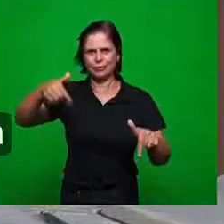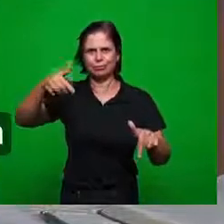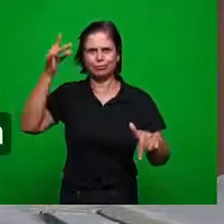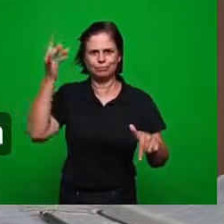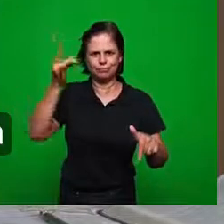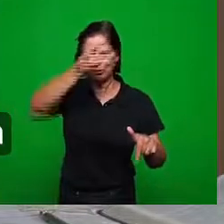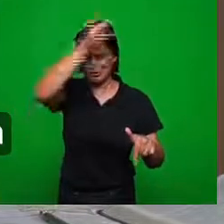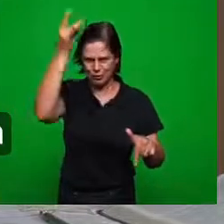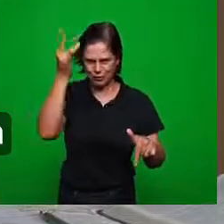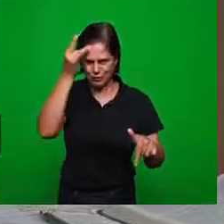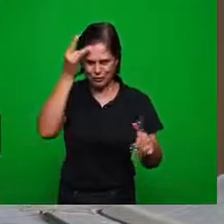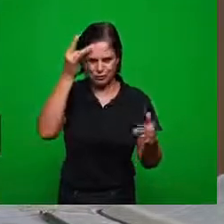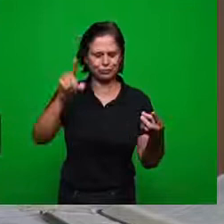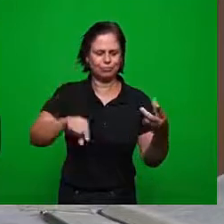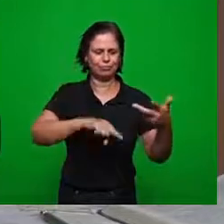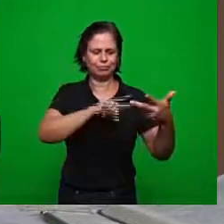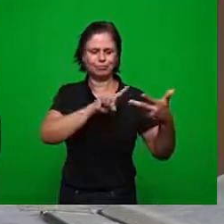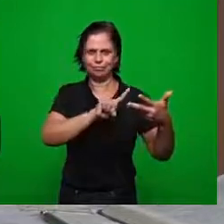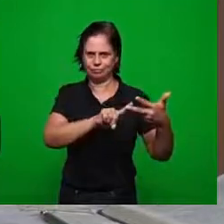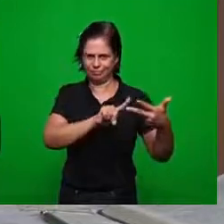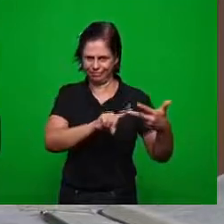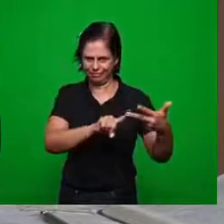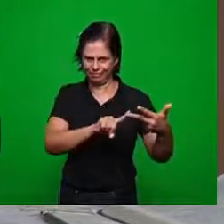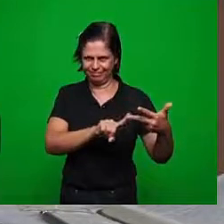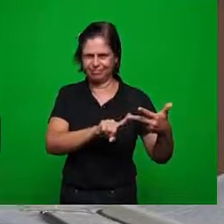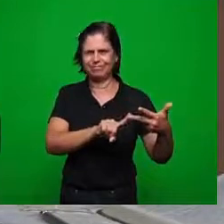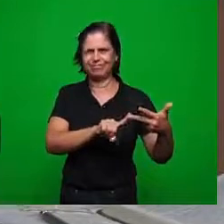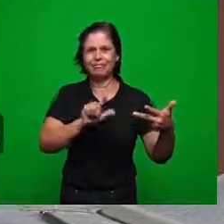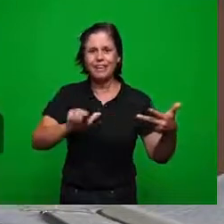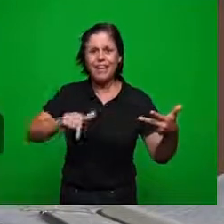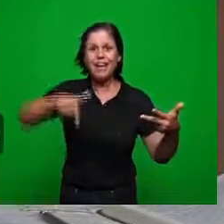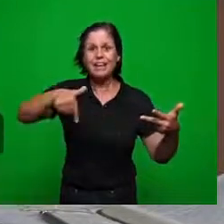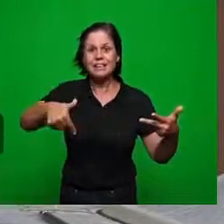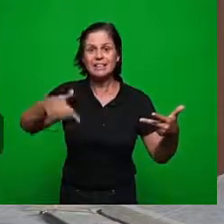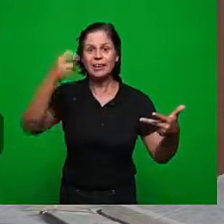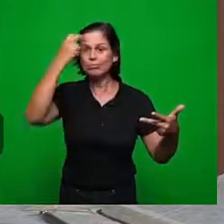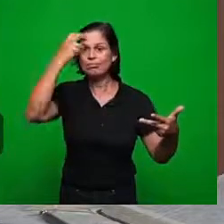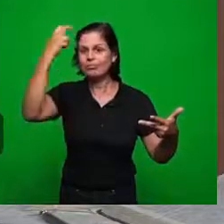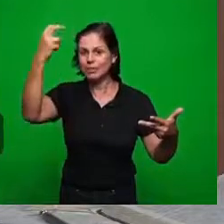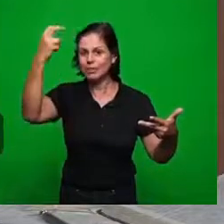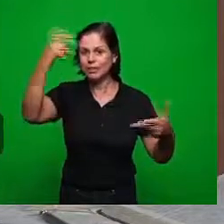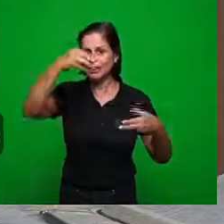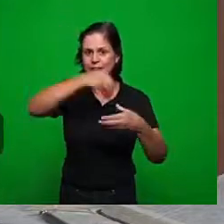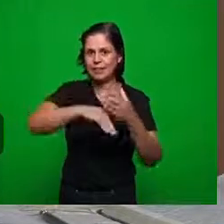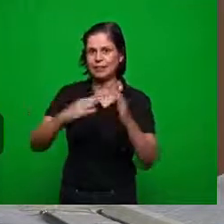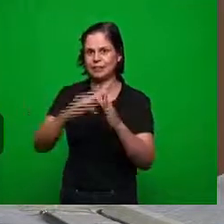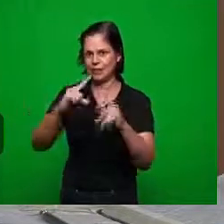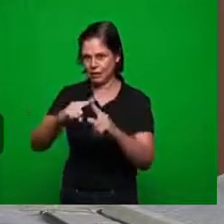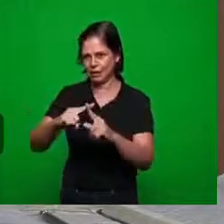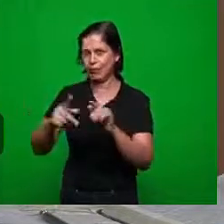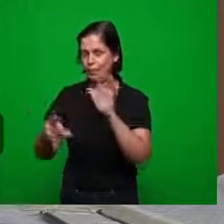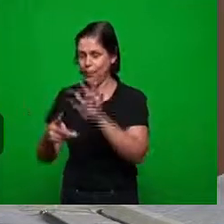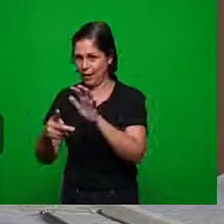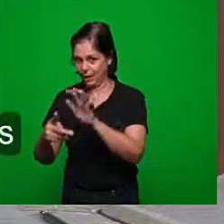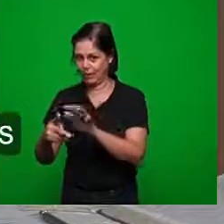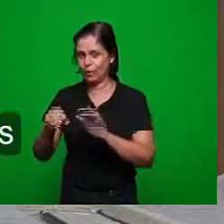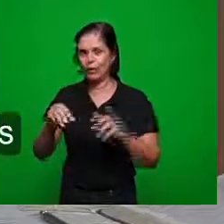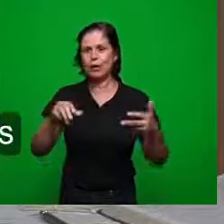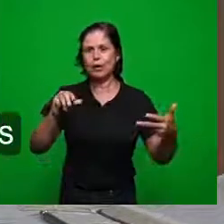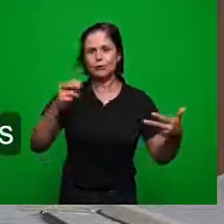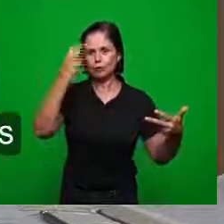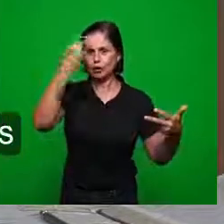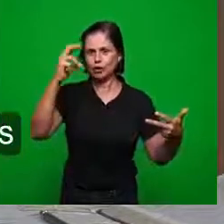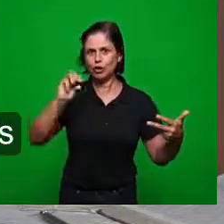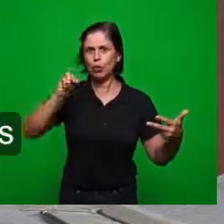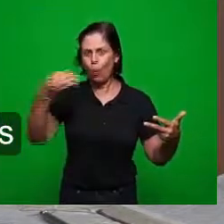vamos na terceira operação do espírito santo que é a operação de inteligência ou discernimento então nós vamos ao